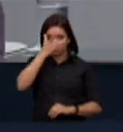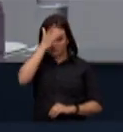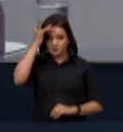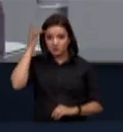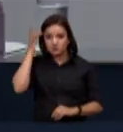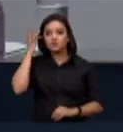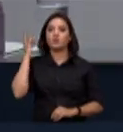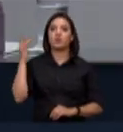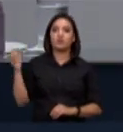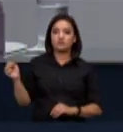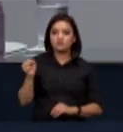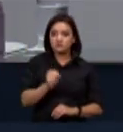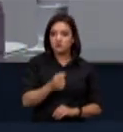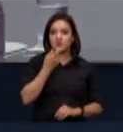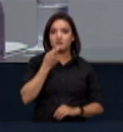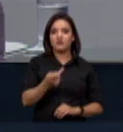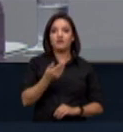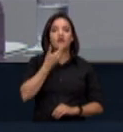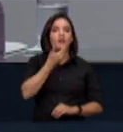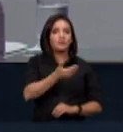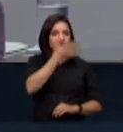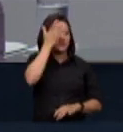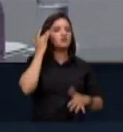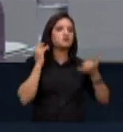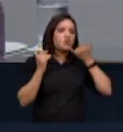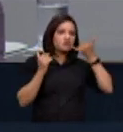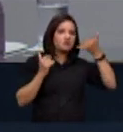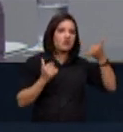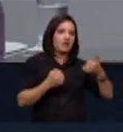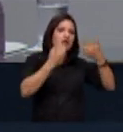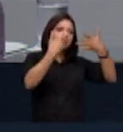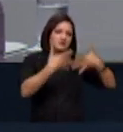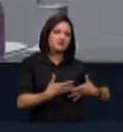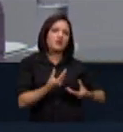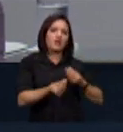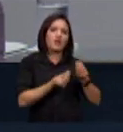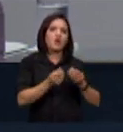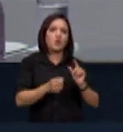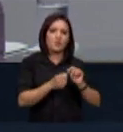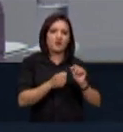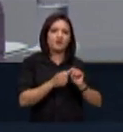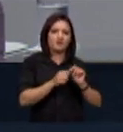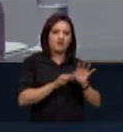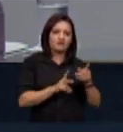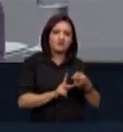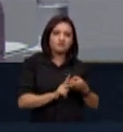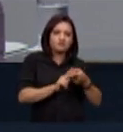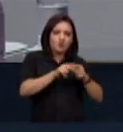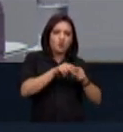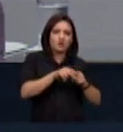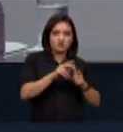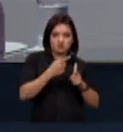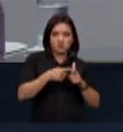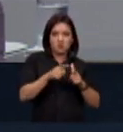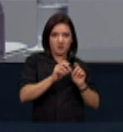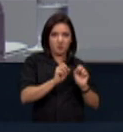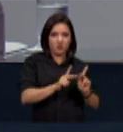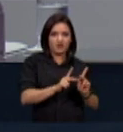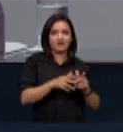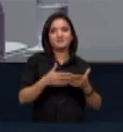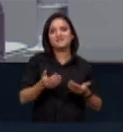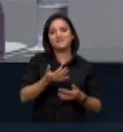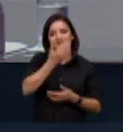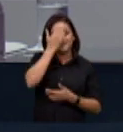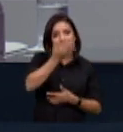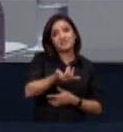participante e vou pedir ao cerimonial para entrar em contato com o senhor para acertarmos esse detalhe. Ok? Muito obrigado.